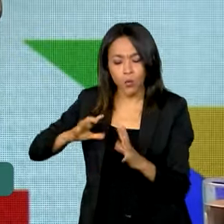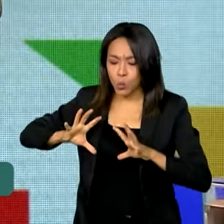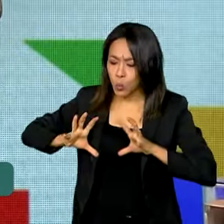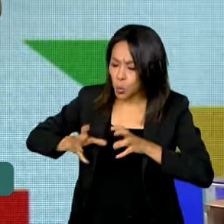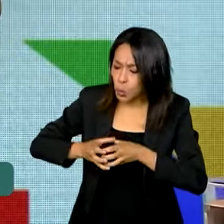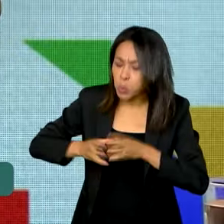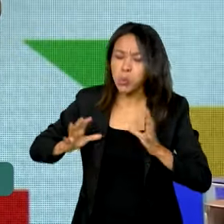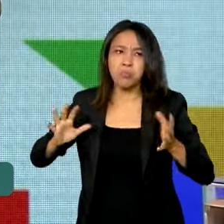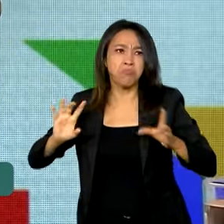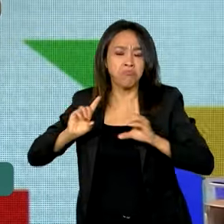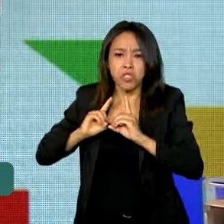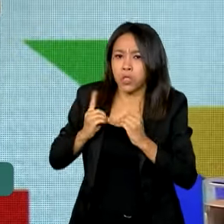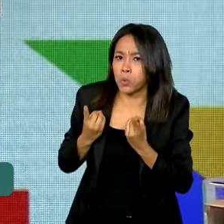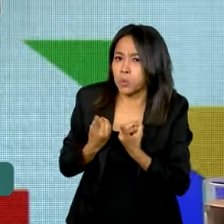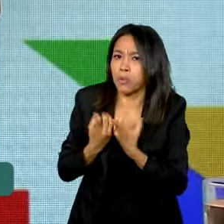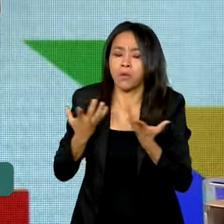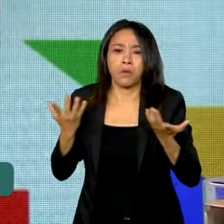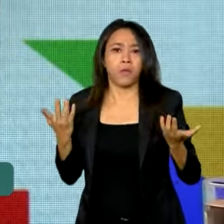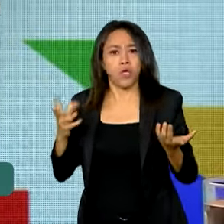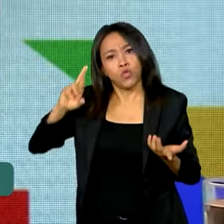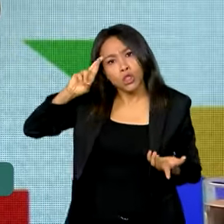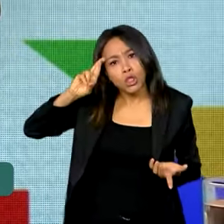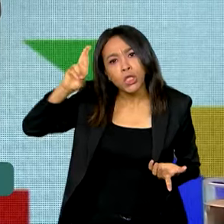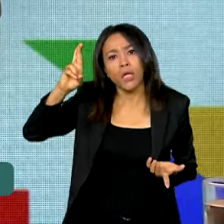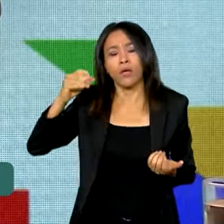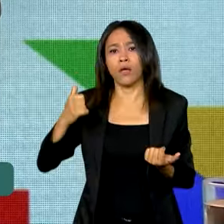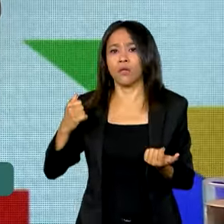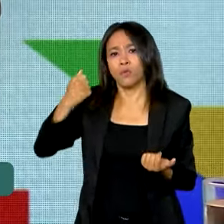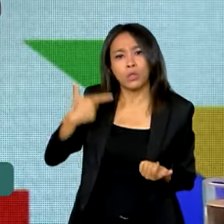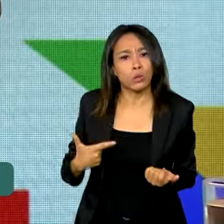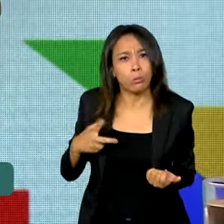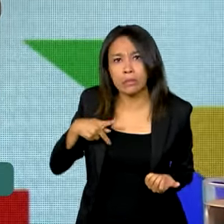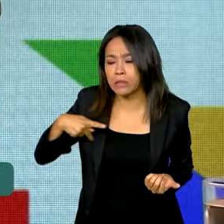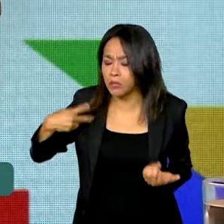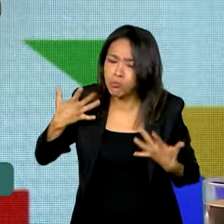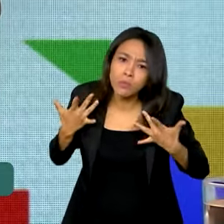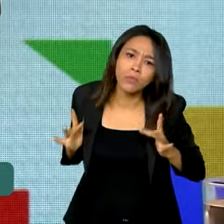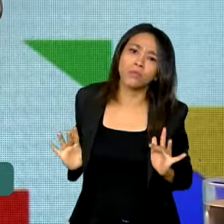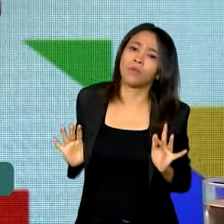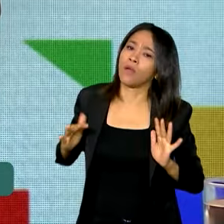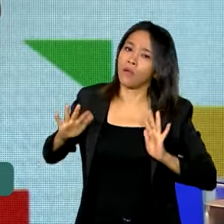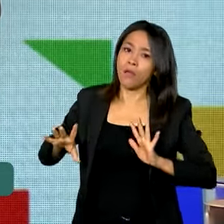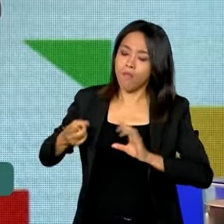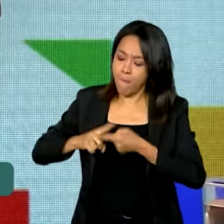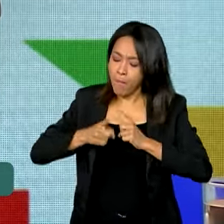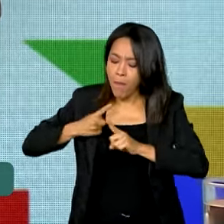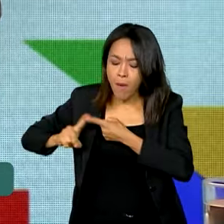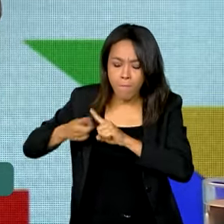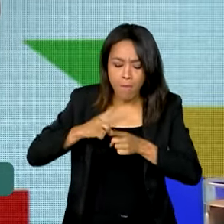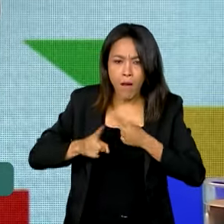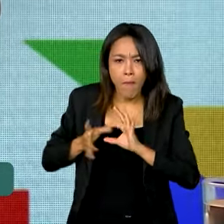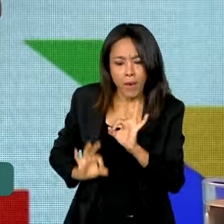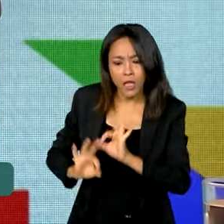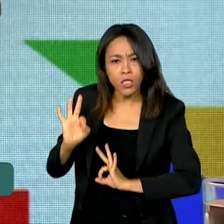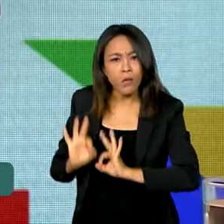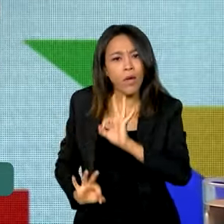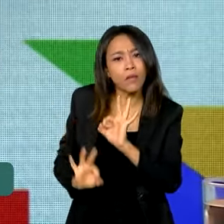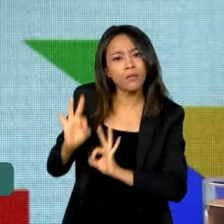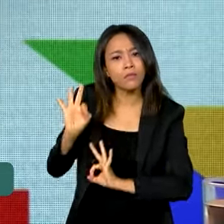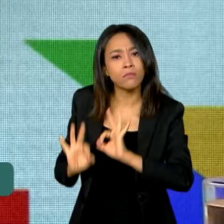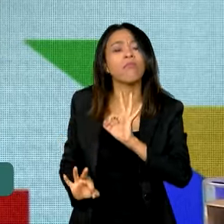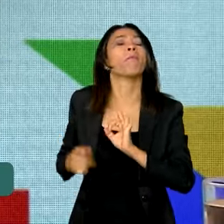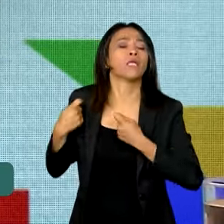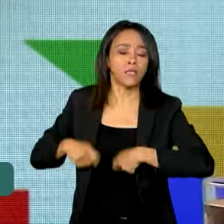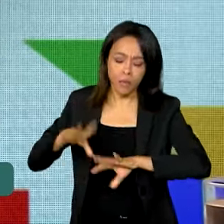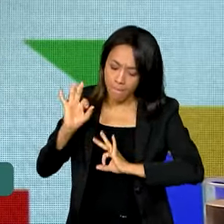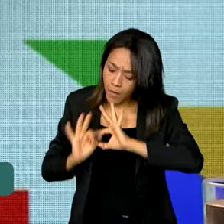ou uma supervisão, ou uma prevista presidência de planejamento. Por quê? Porque ela vai ter que